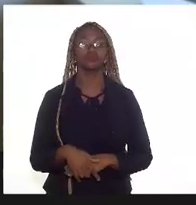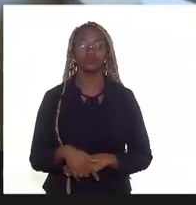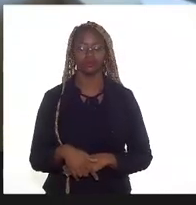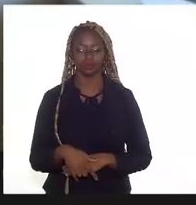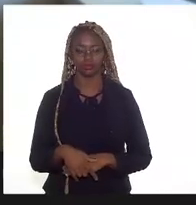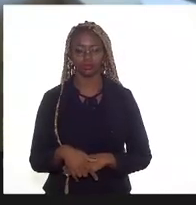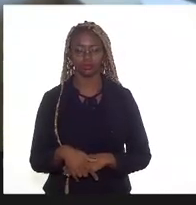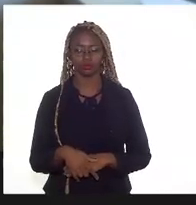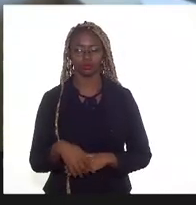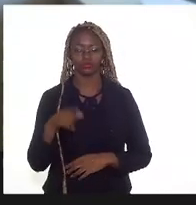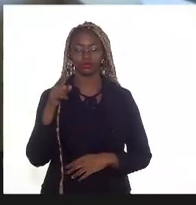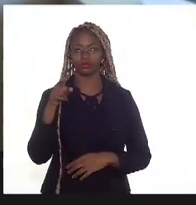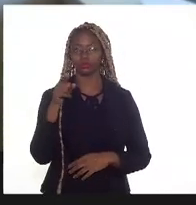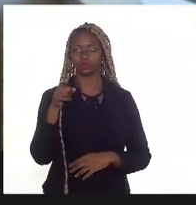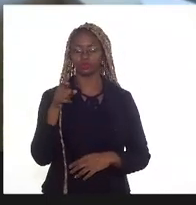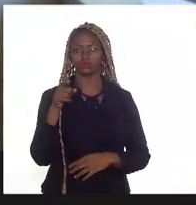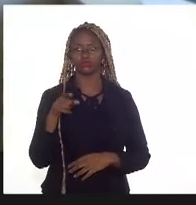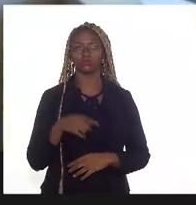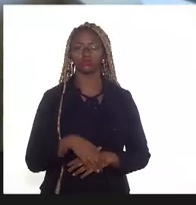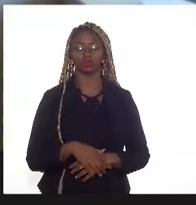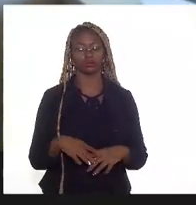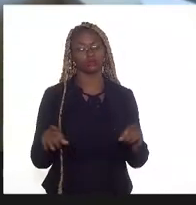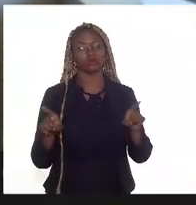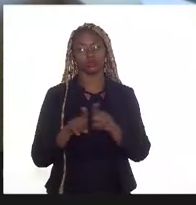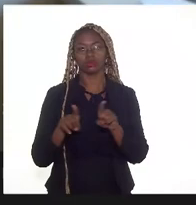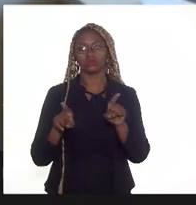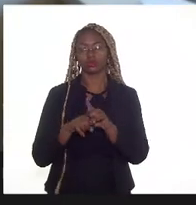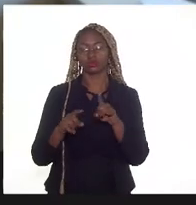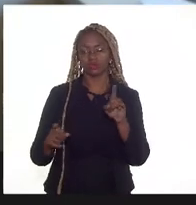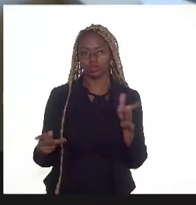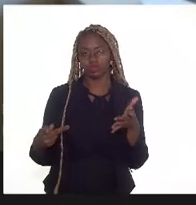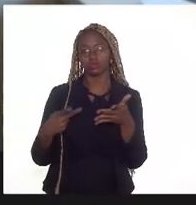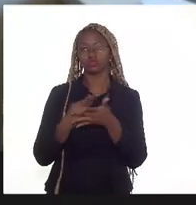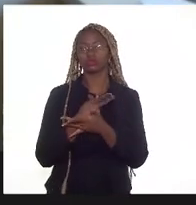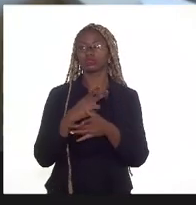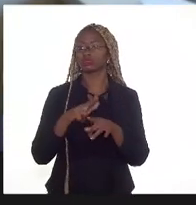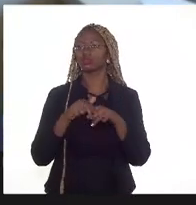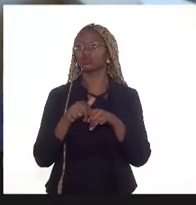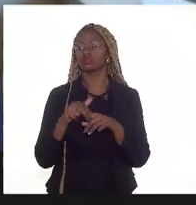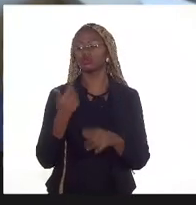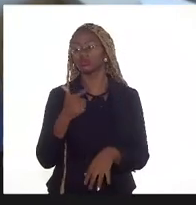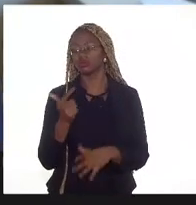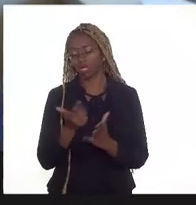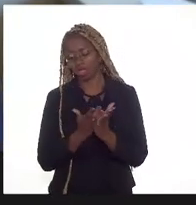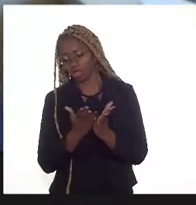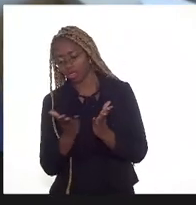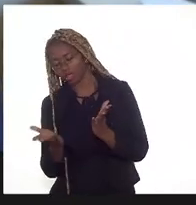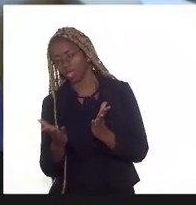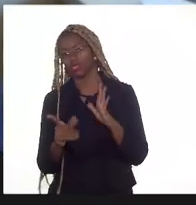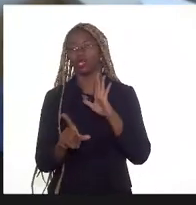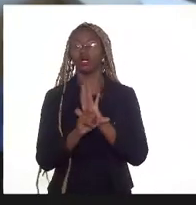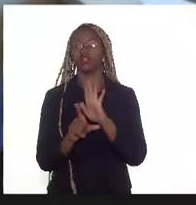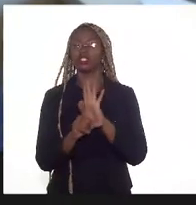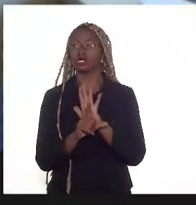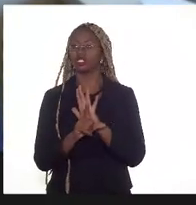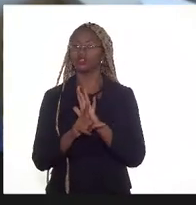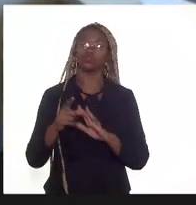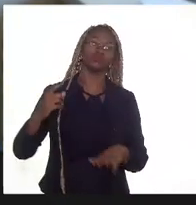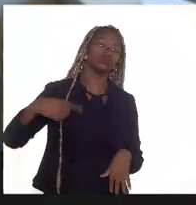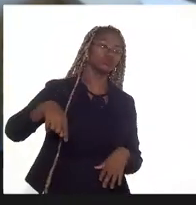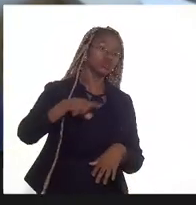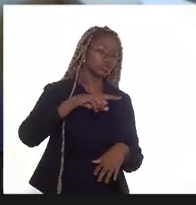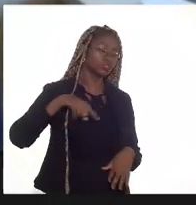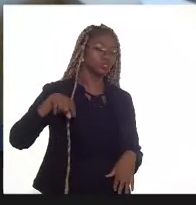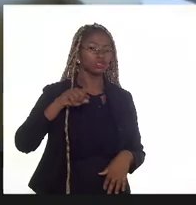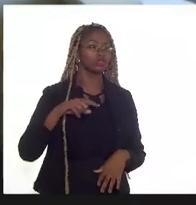brutal desse gás também se dá porque não tem escoamento para ele. Os senhores não colocaram